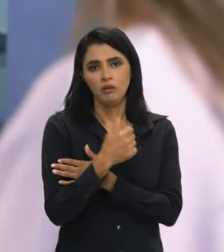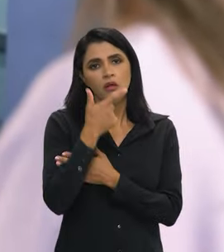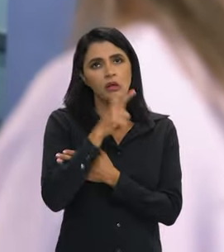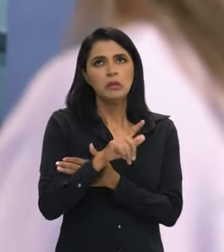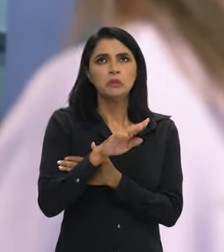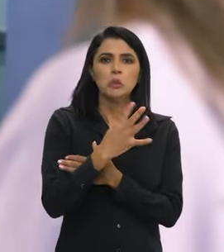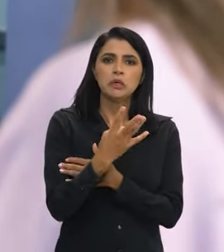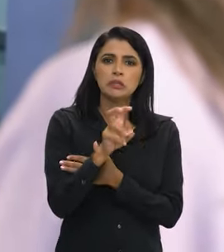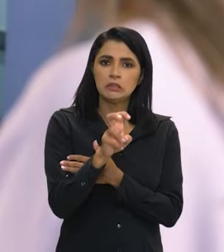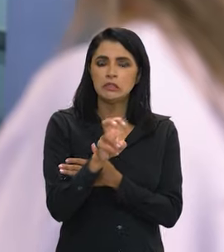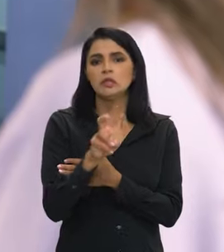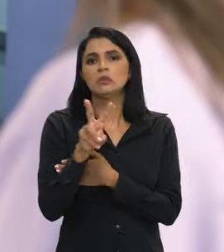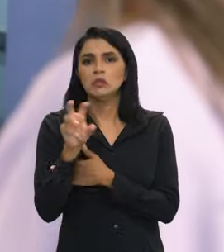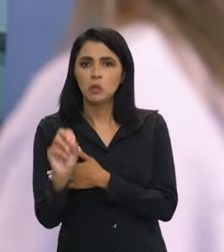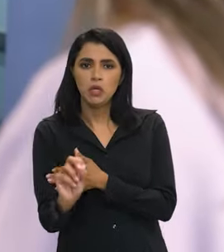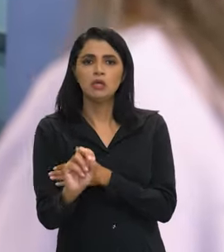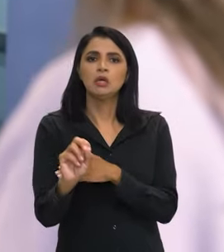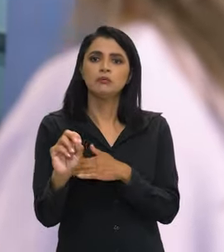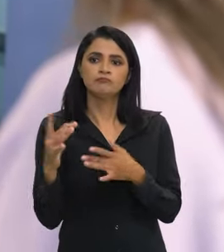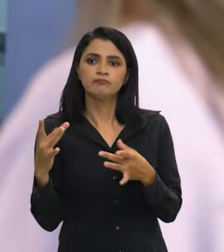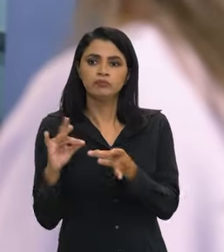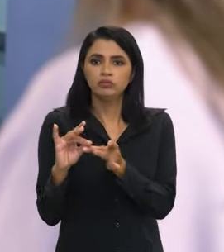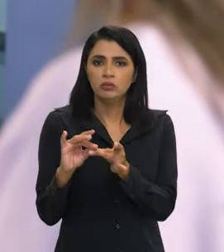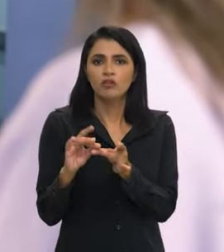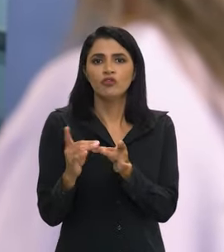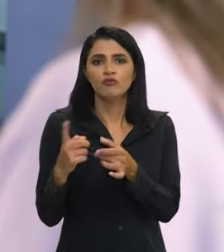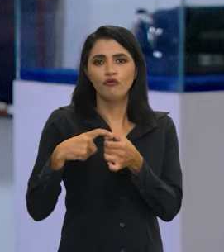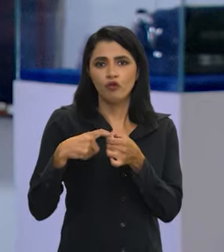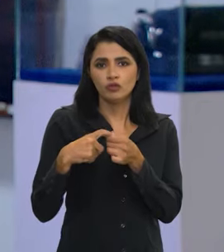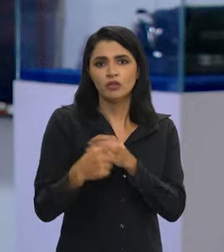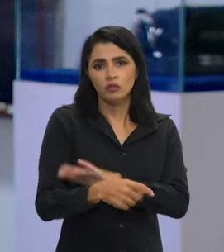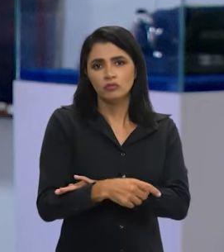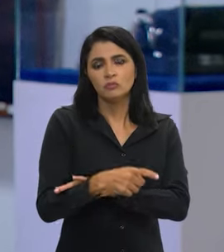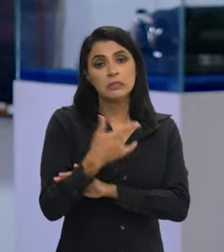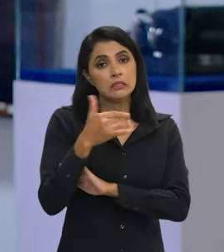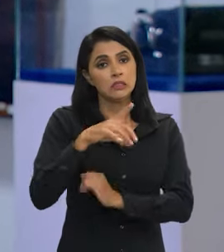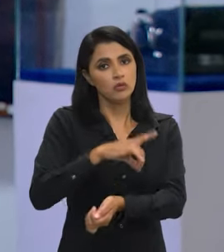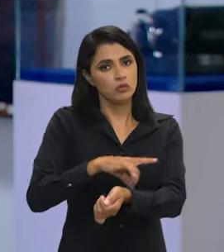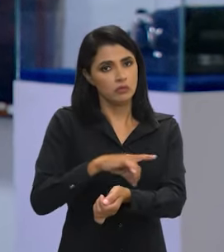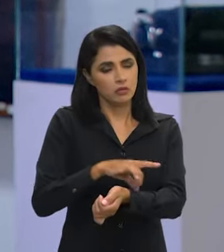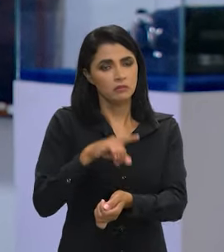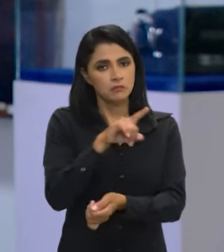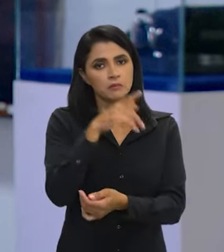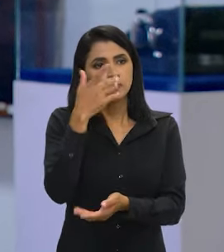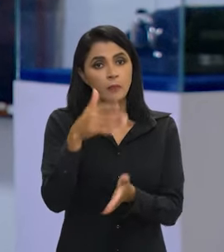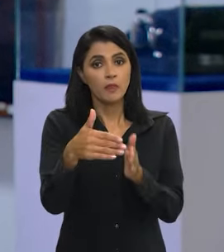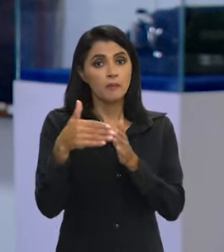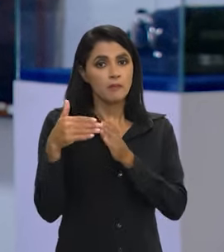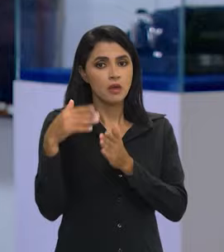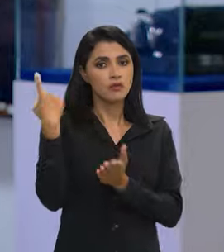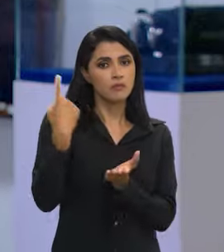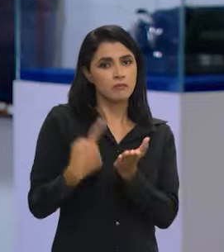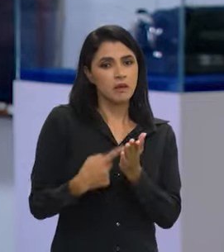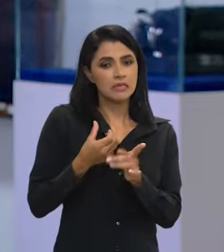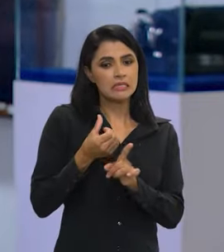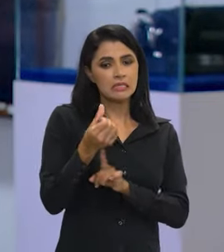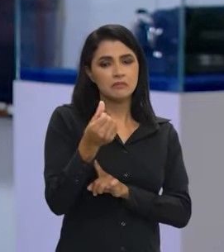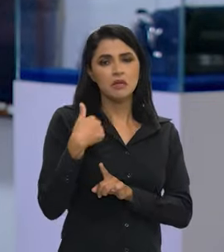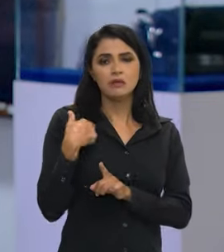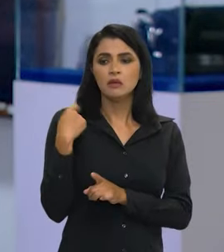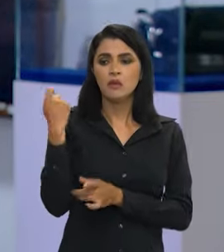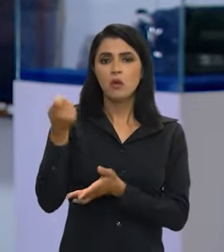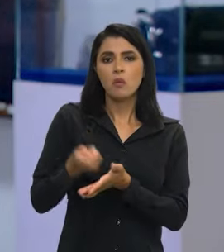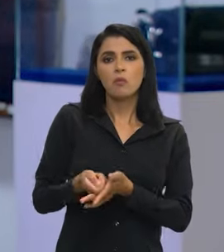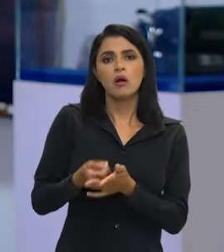São 45 dias, 50 dias. Está colado, se não for diabético. Quando a pessoa pede um benefício, marca uma perícia para seis